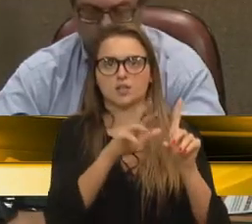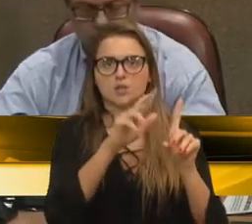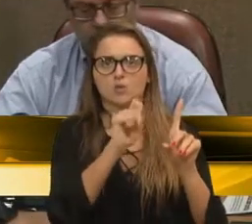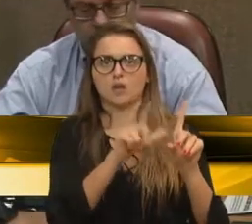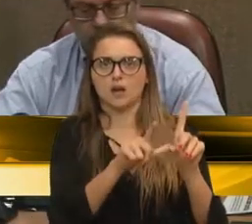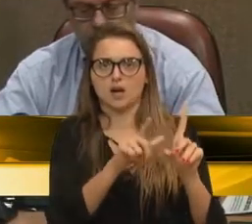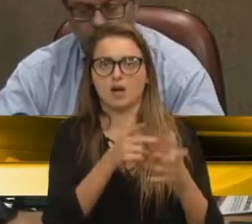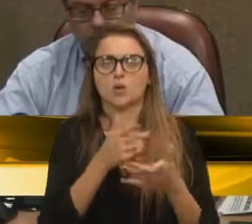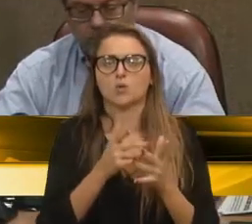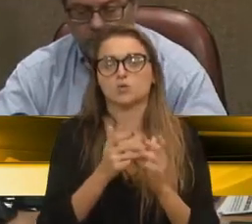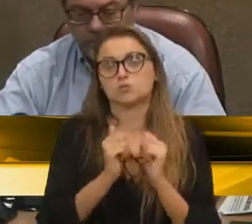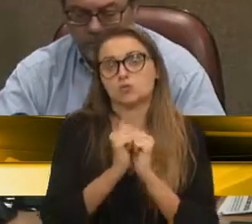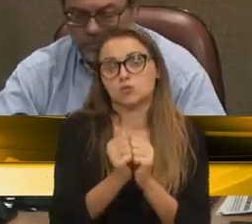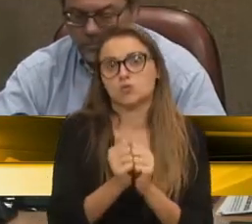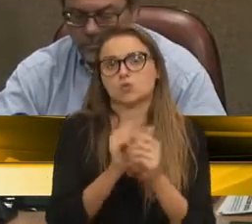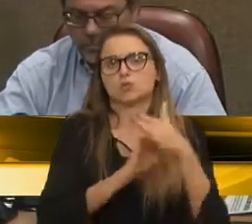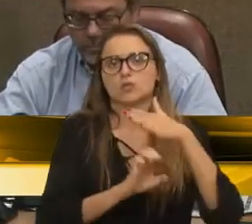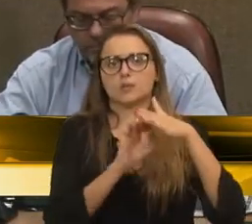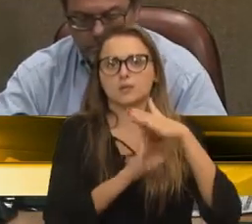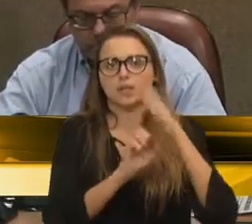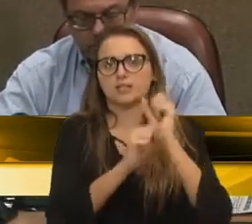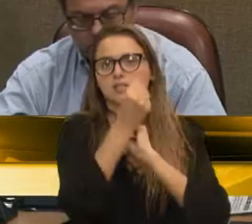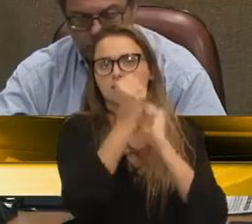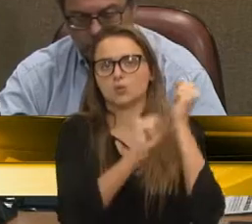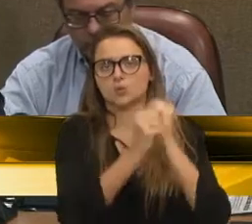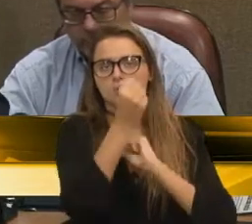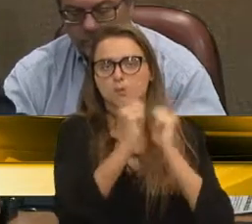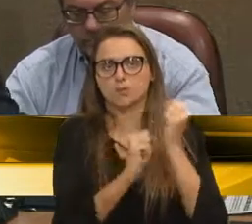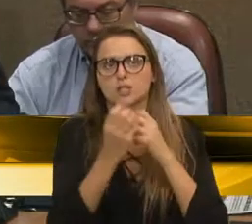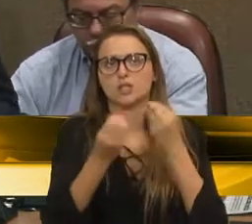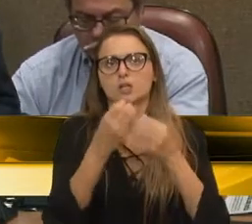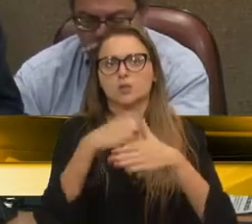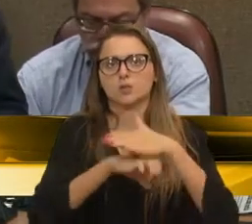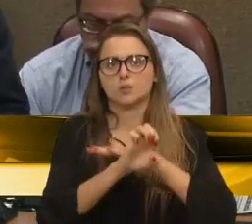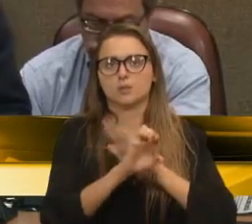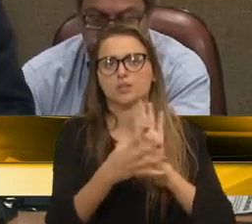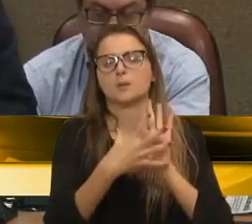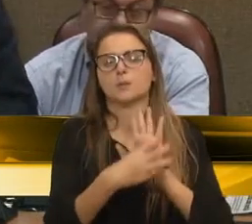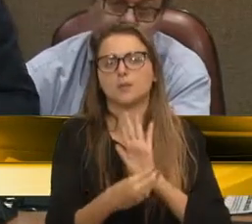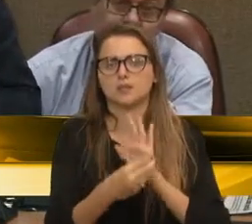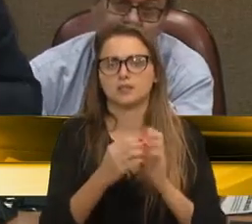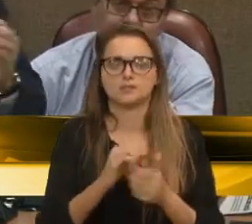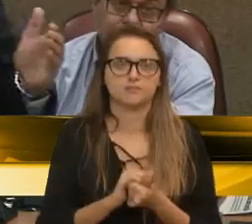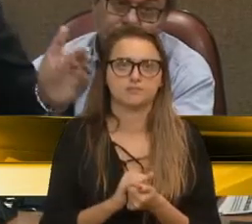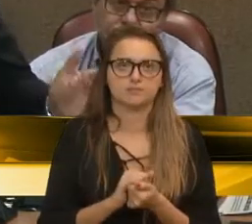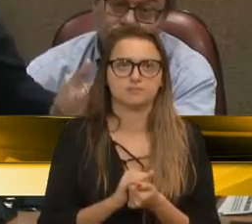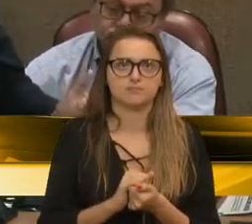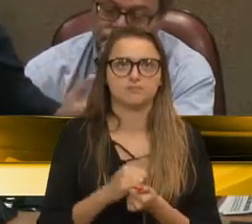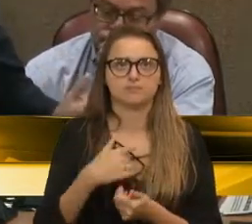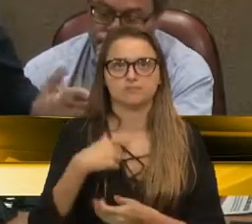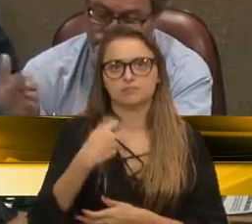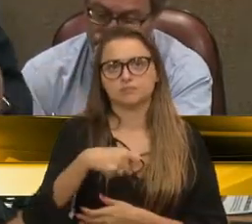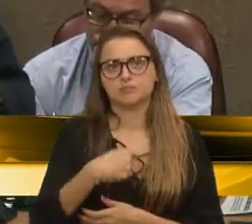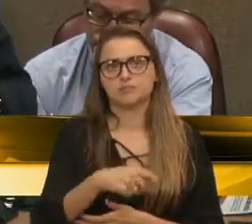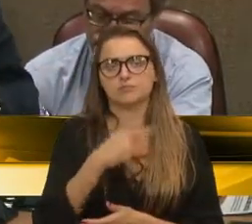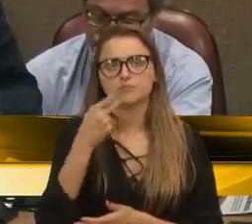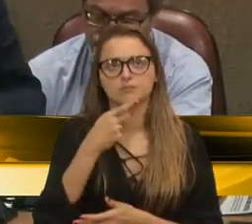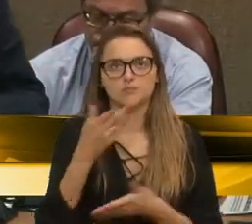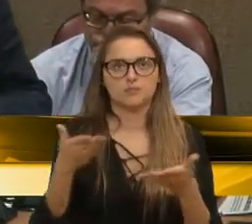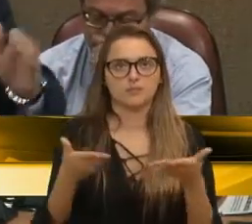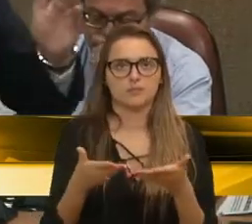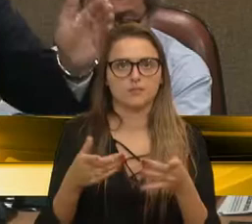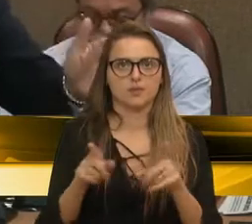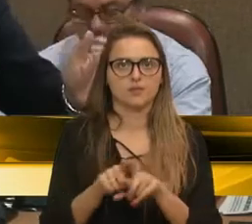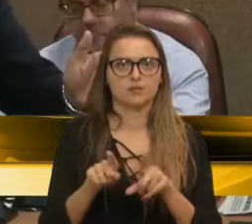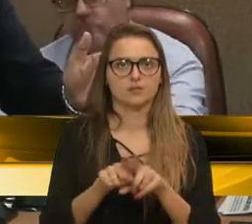enquanto industrial, enquanto empreendedor modelar, que sempre foi. Eu preciso destacar, presidente, neste momento